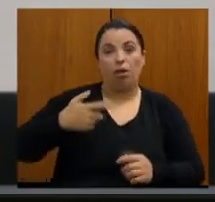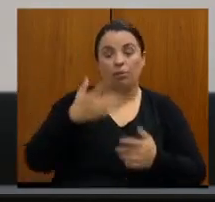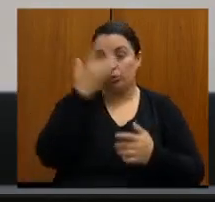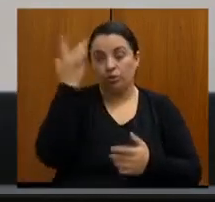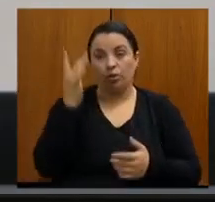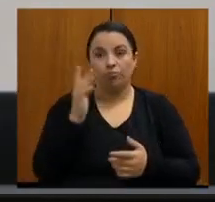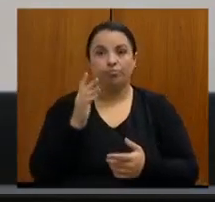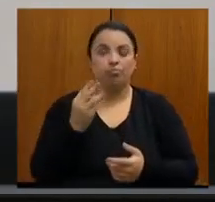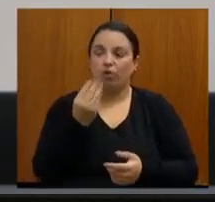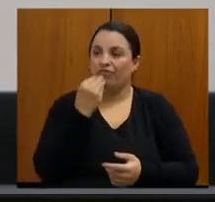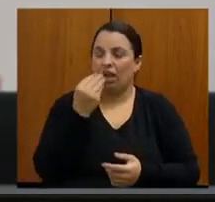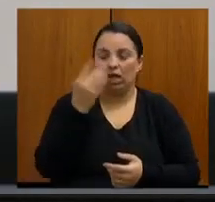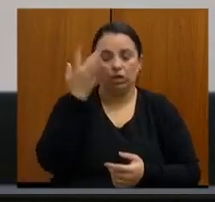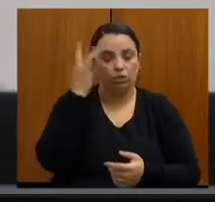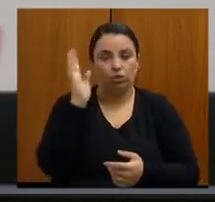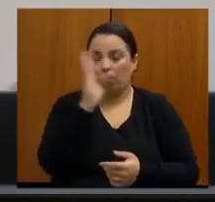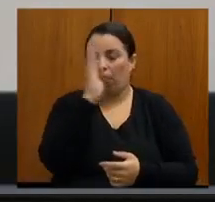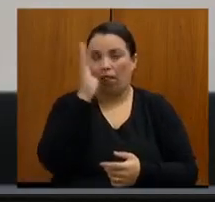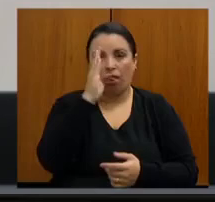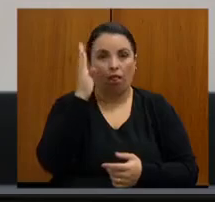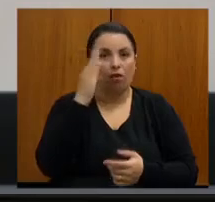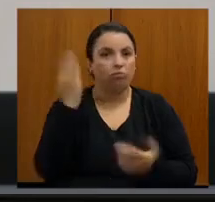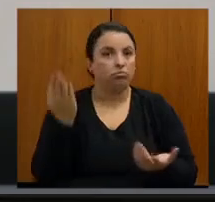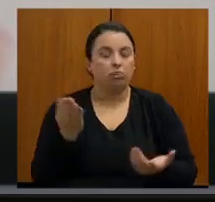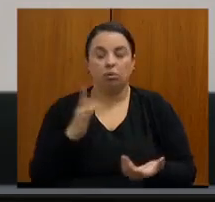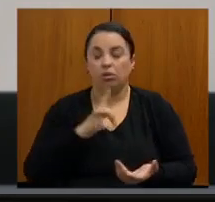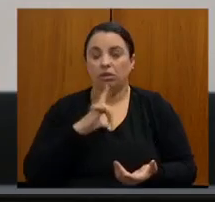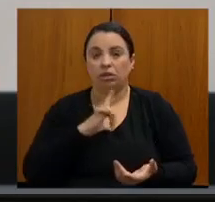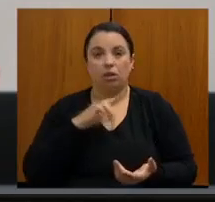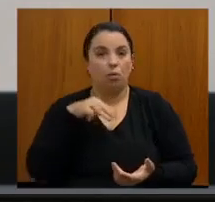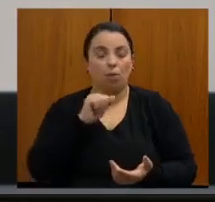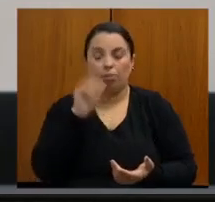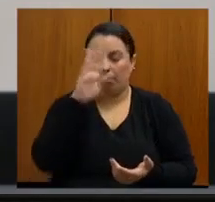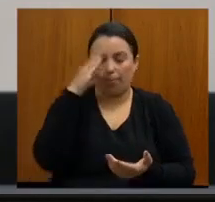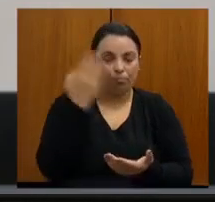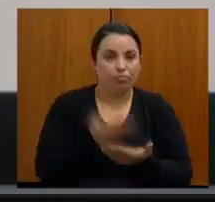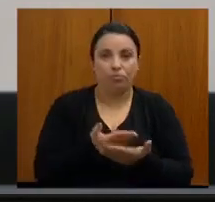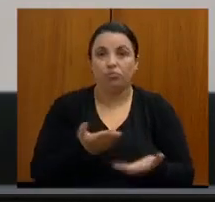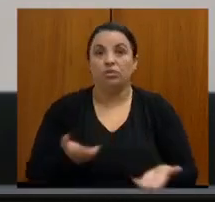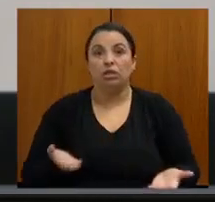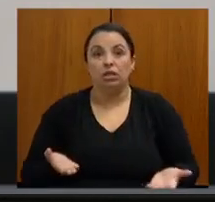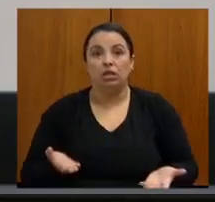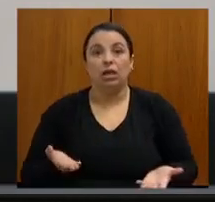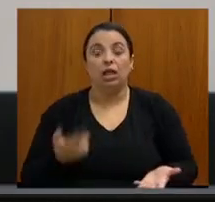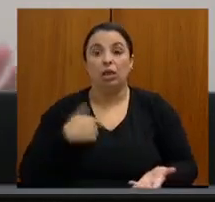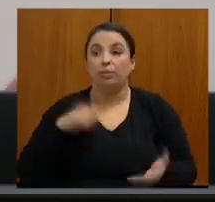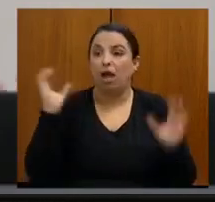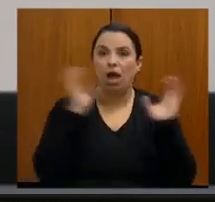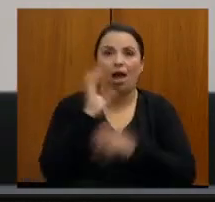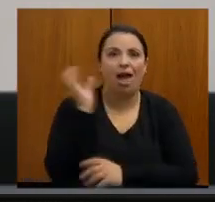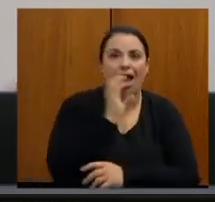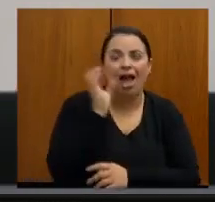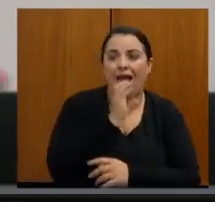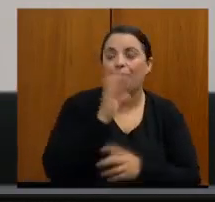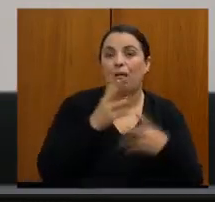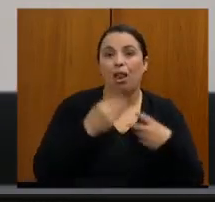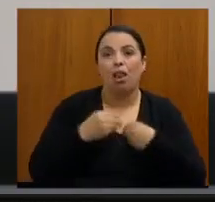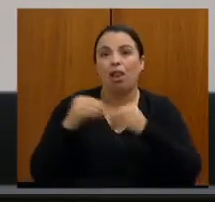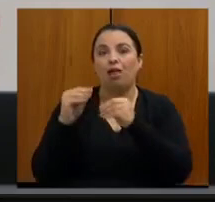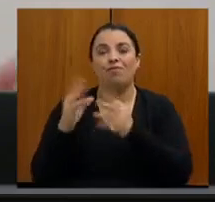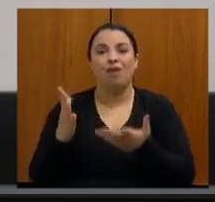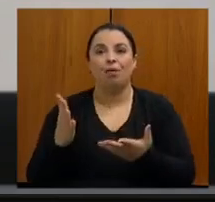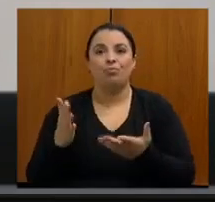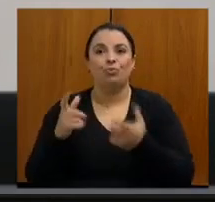ali em um momento, tem um desmaio, e nós temos que correr de imediato para uma unidade, por exemplo, que tem um